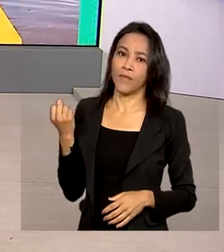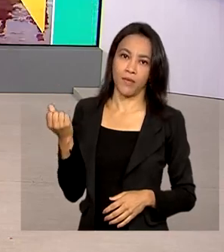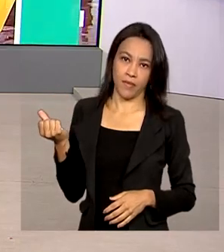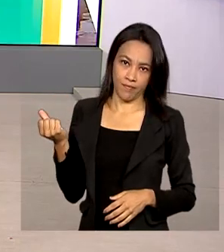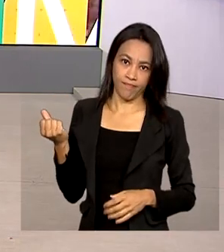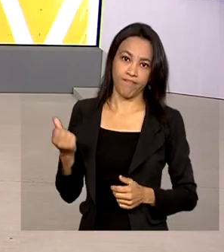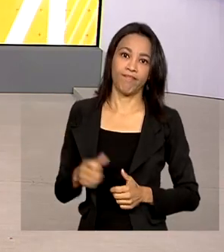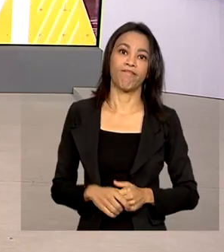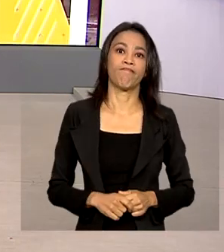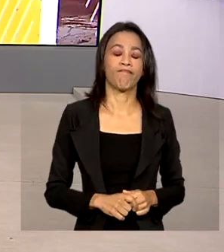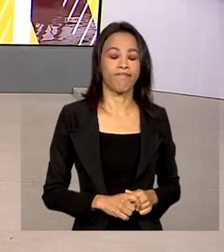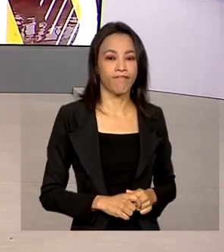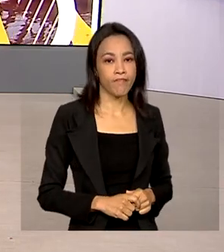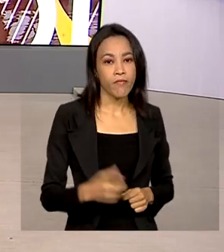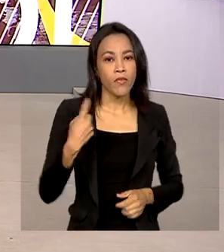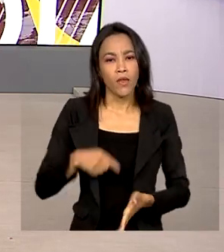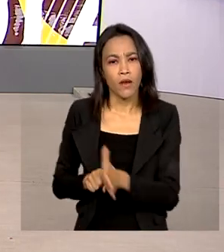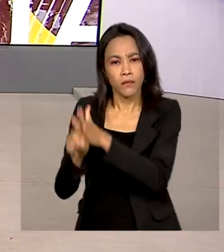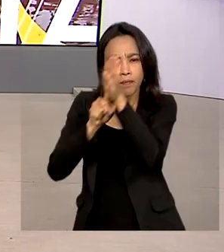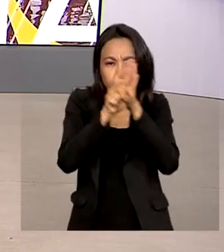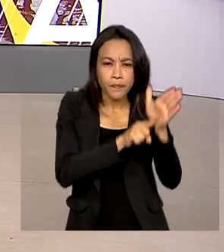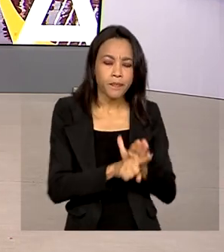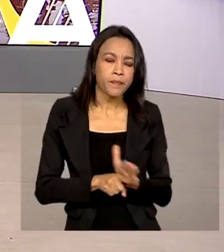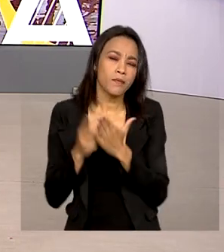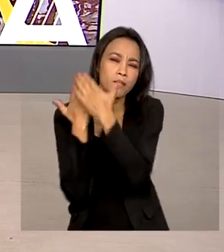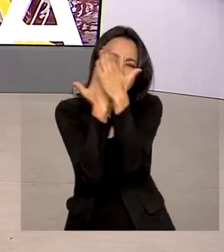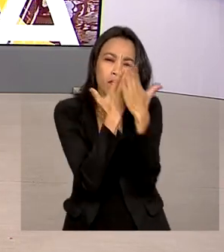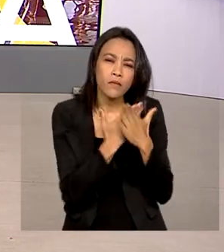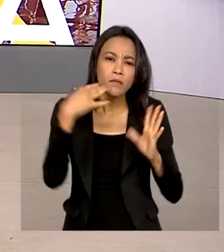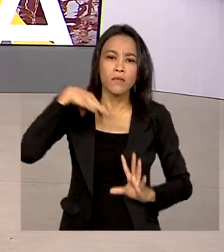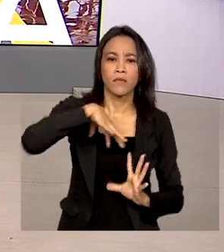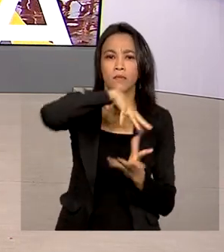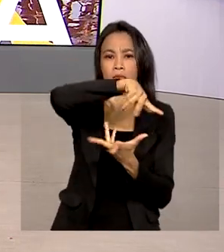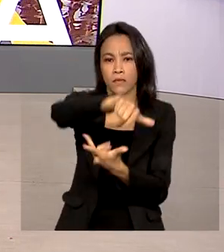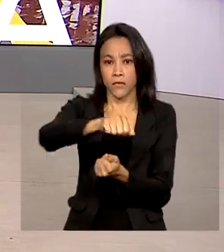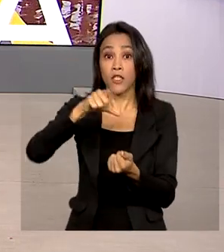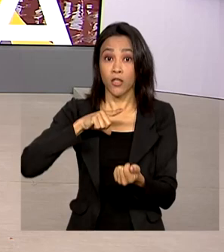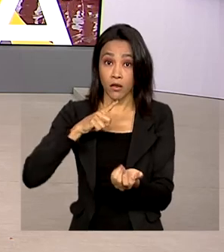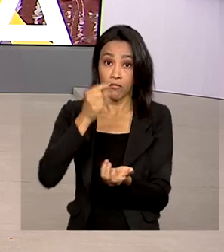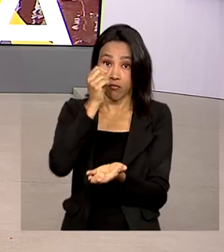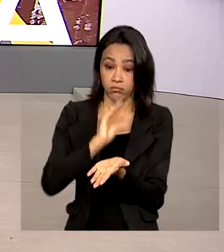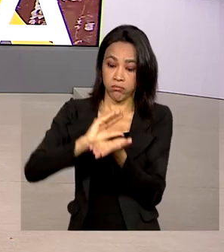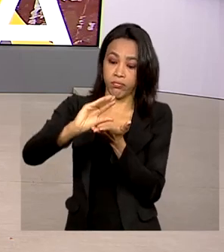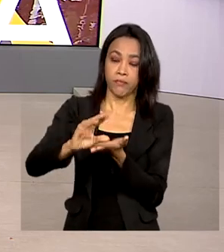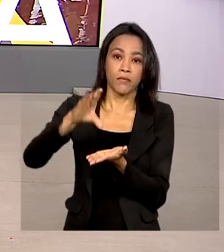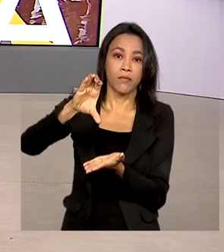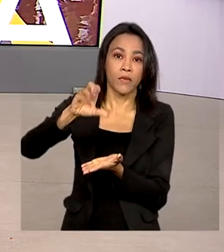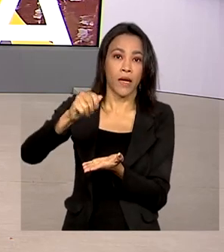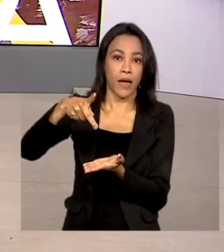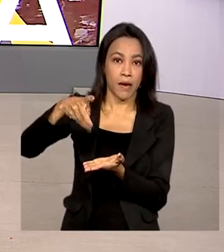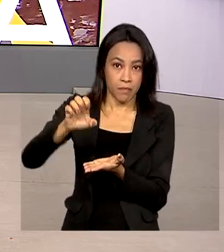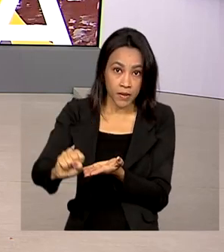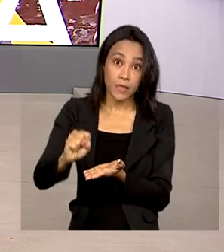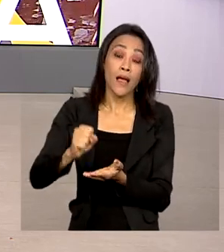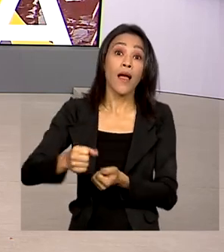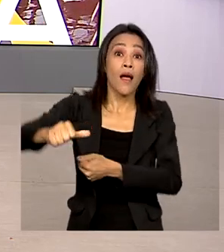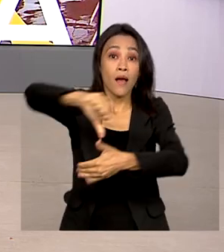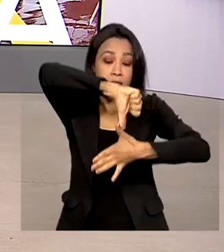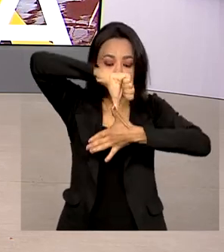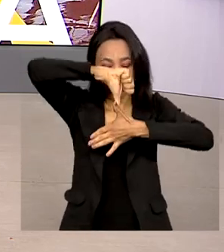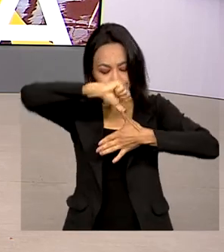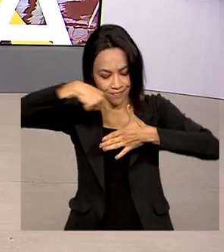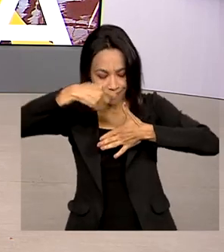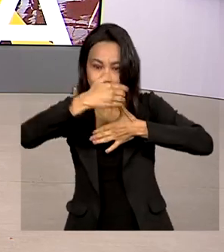Um estudo internacional que contou com recursos da CAPES descobriu que a América do Sul tem um dos maiores